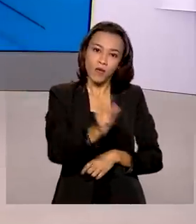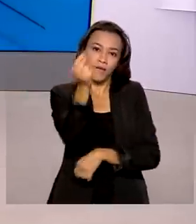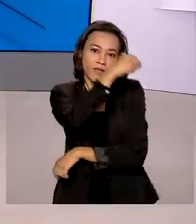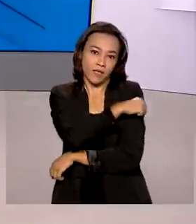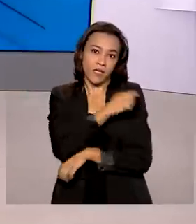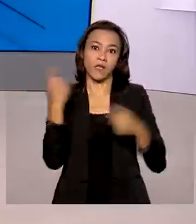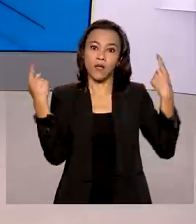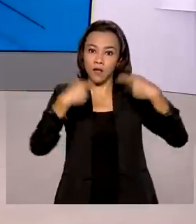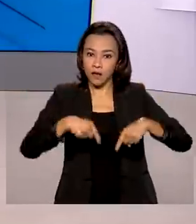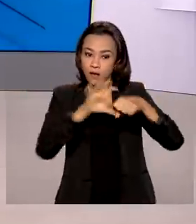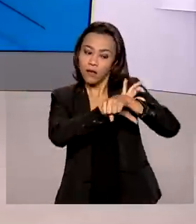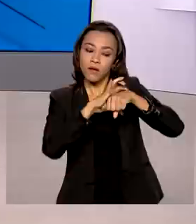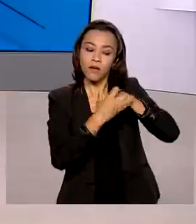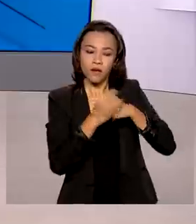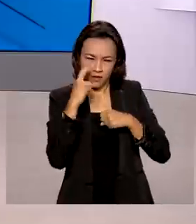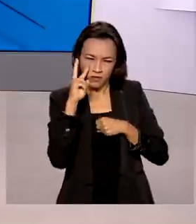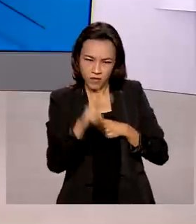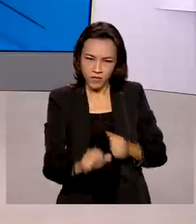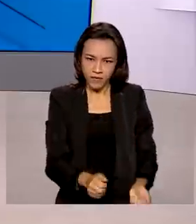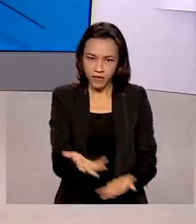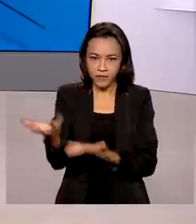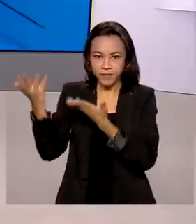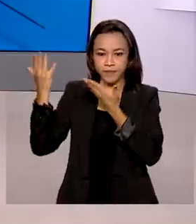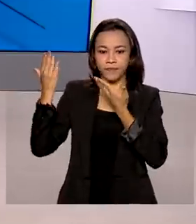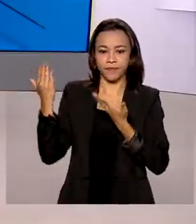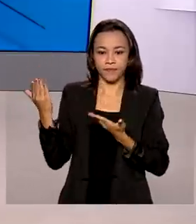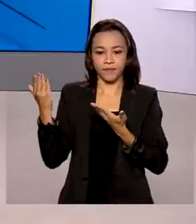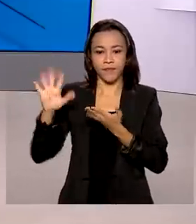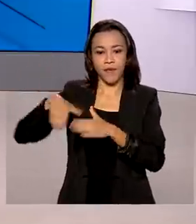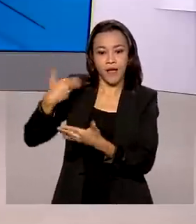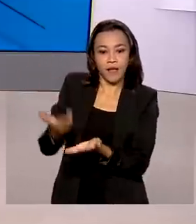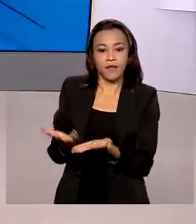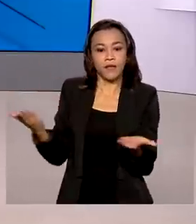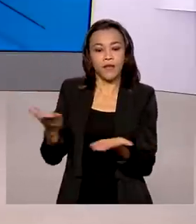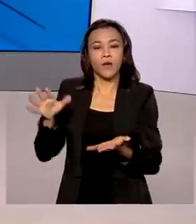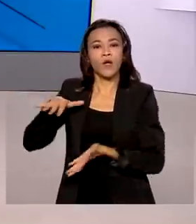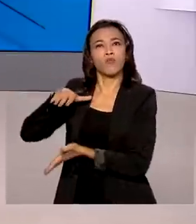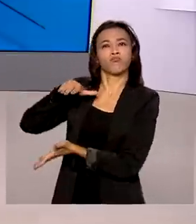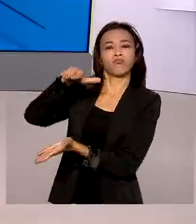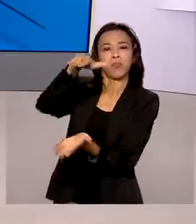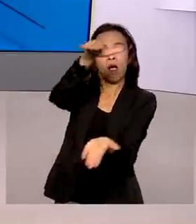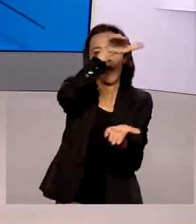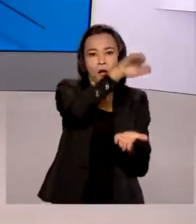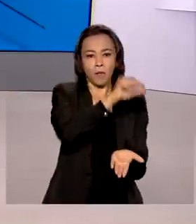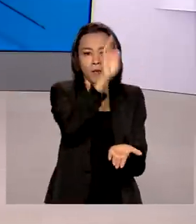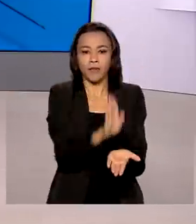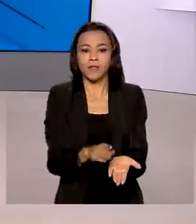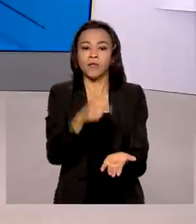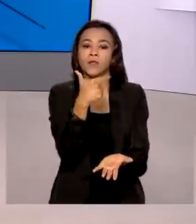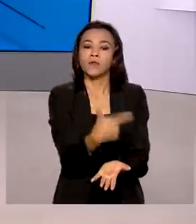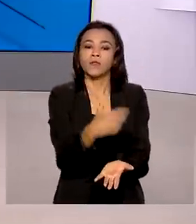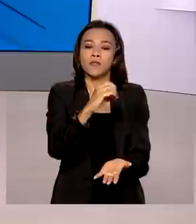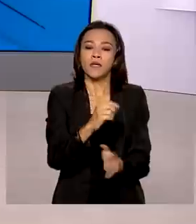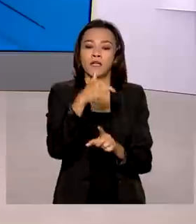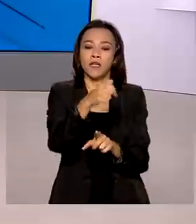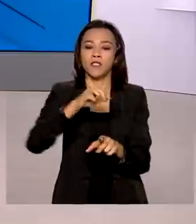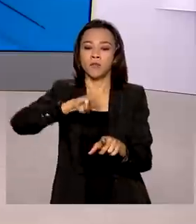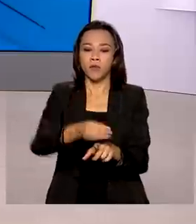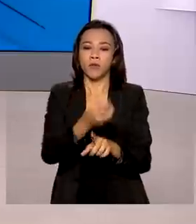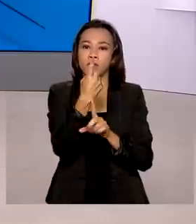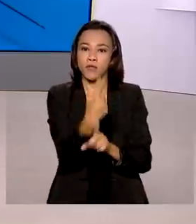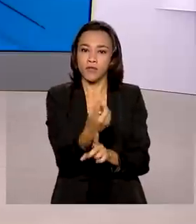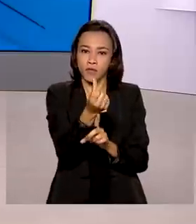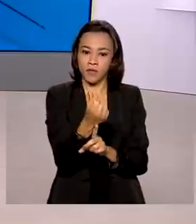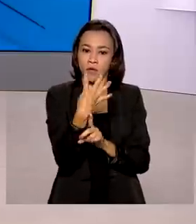-19. Vamos ver os números aqui no telão? Olha, até agora foram distribuídas 207 milhões, 164 mil,